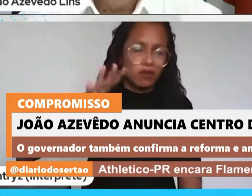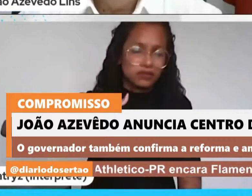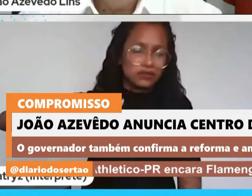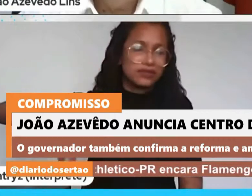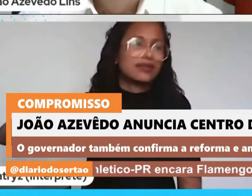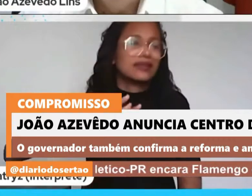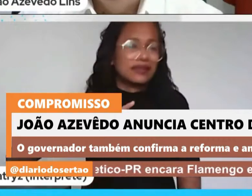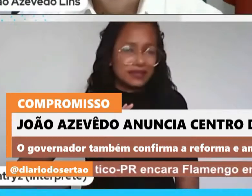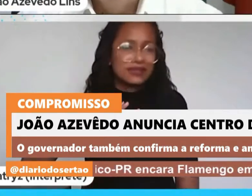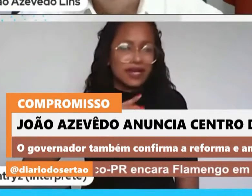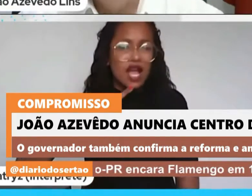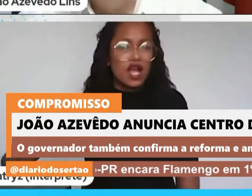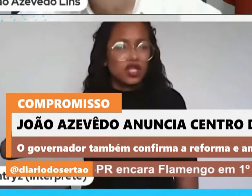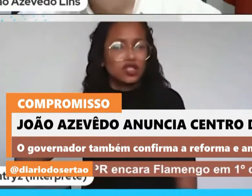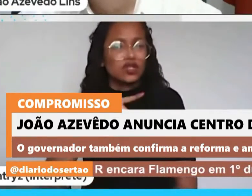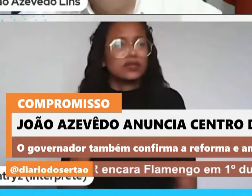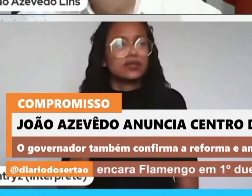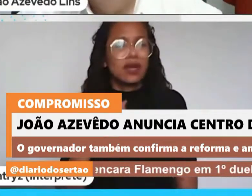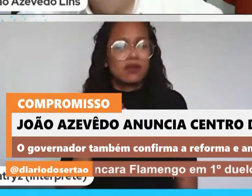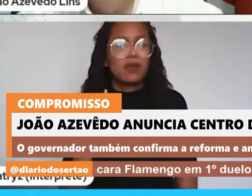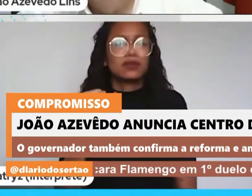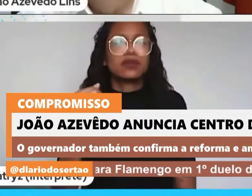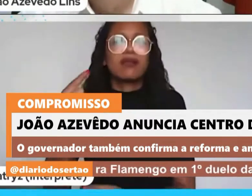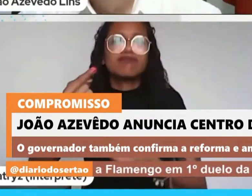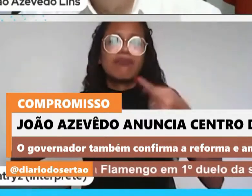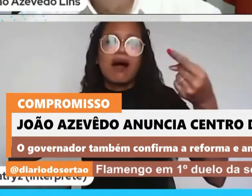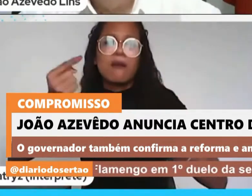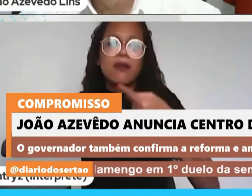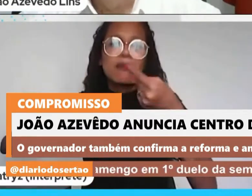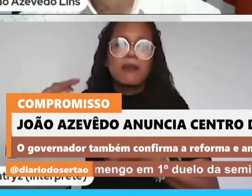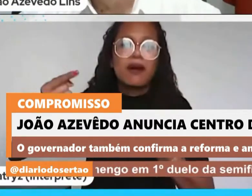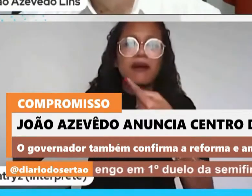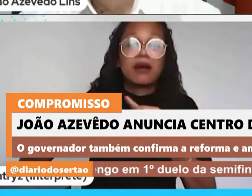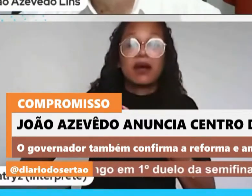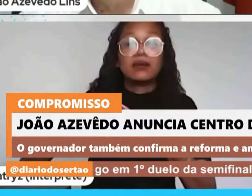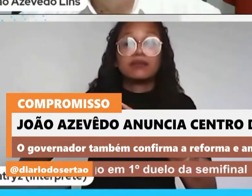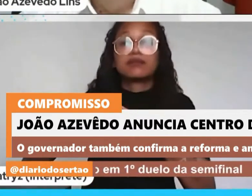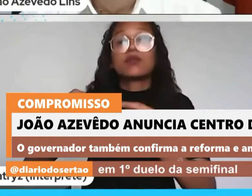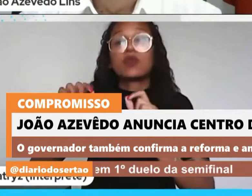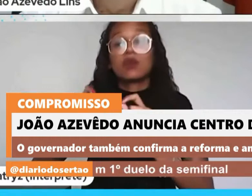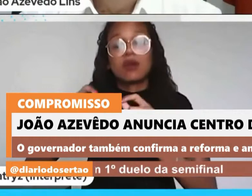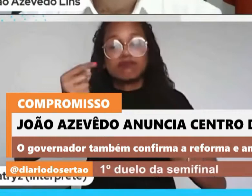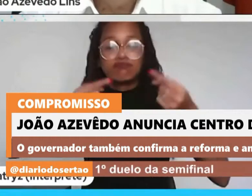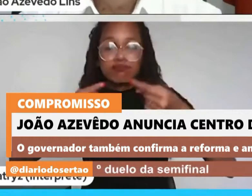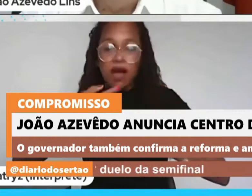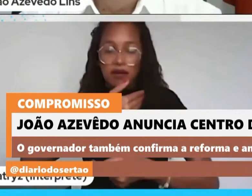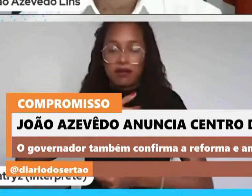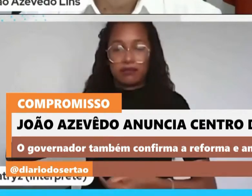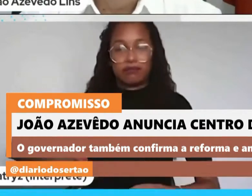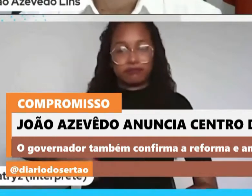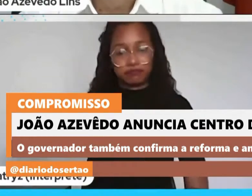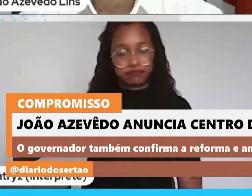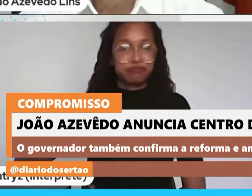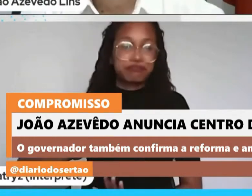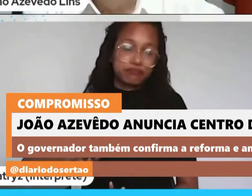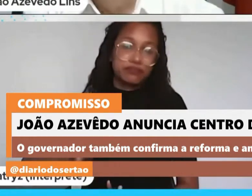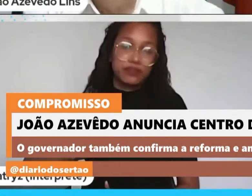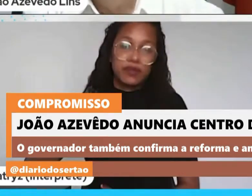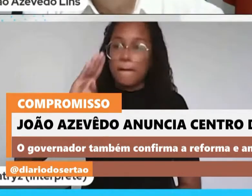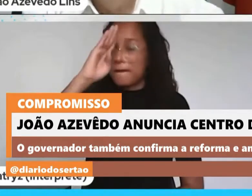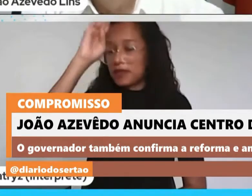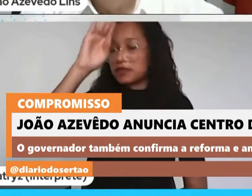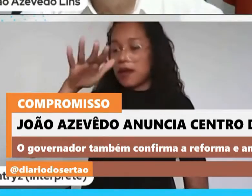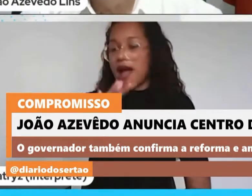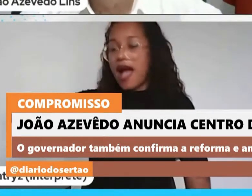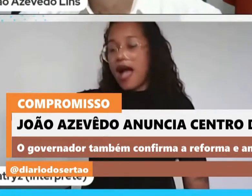e que nós tivemos a oportunidade de discutir, claro, as políticas públicas do governo, principalmente na área de